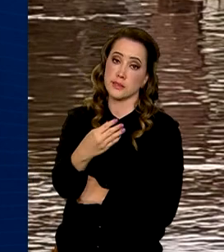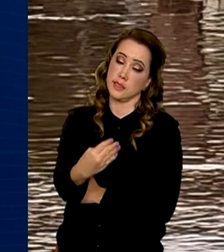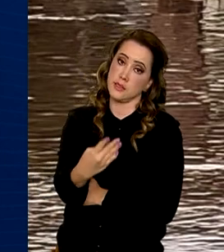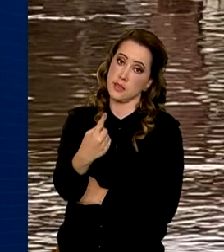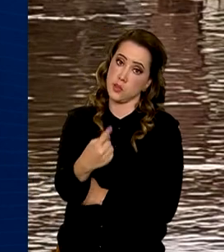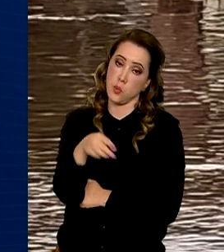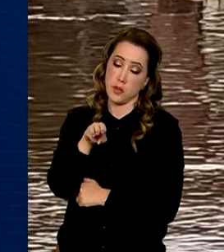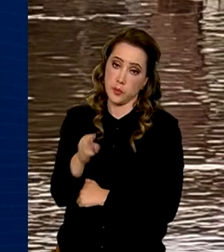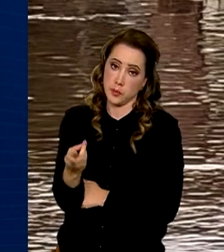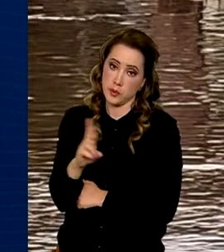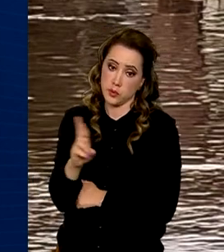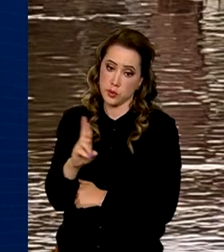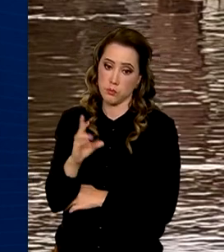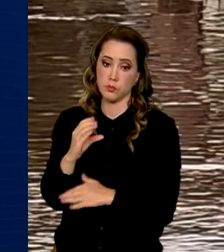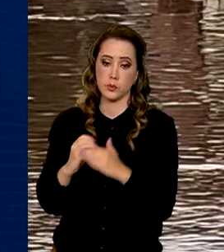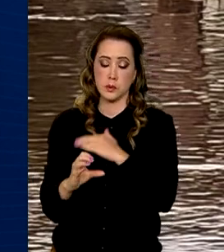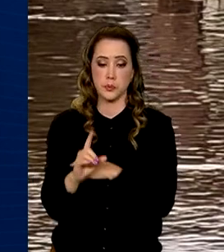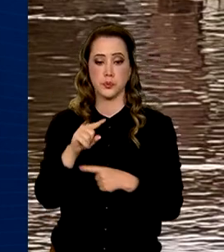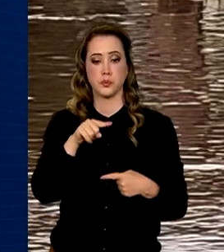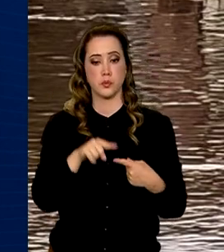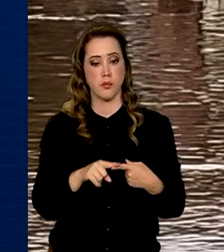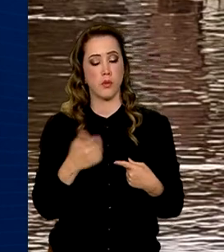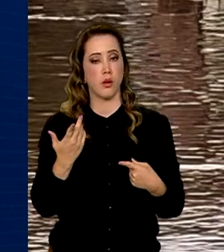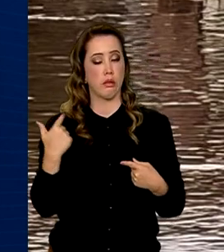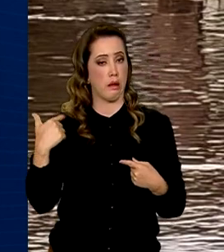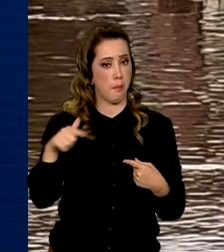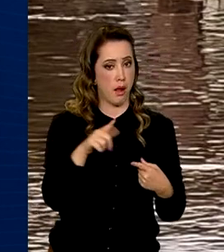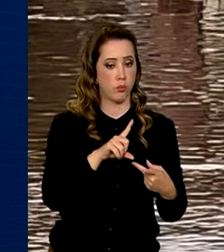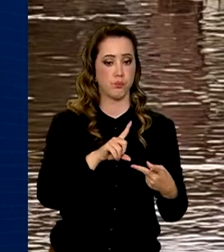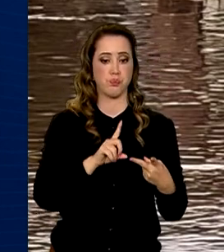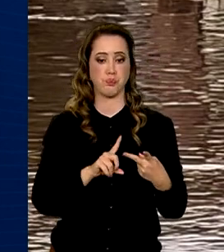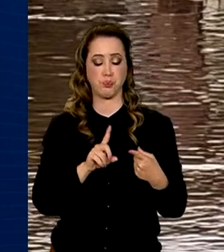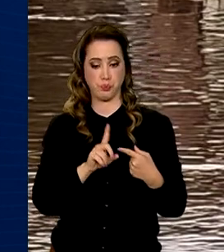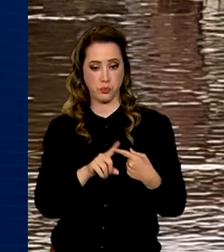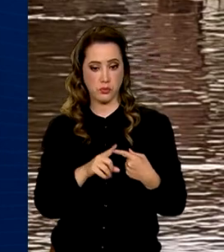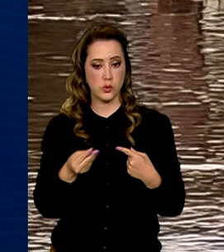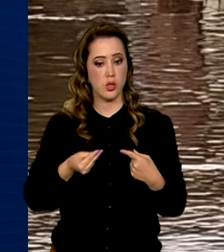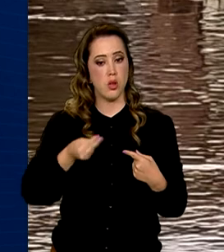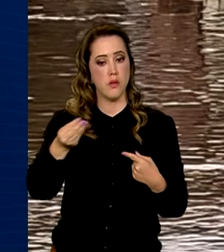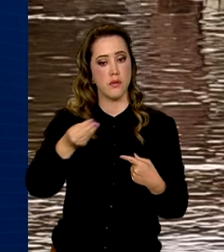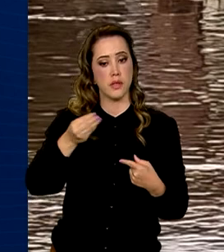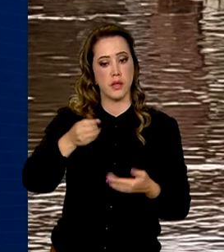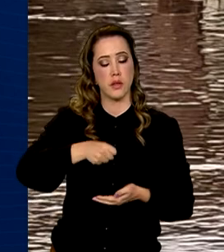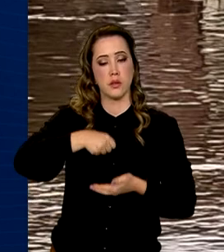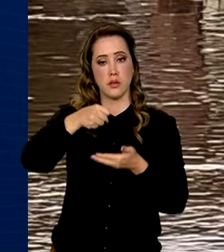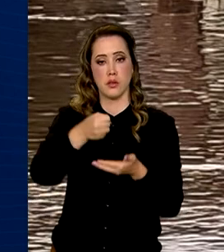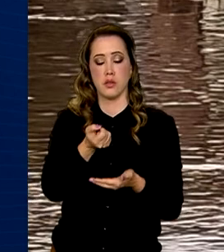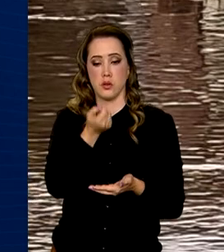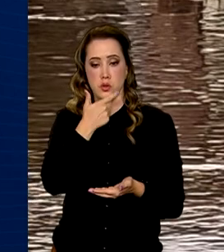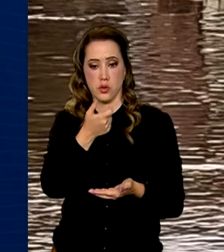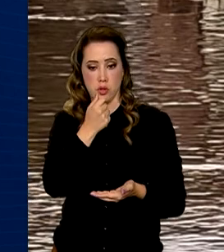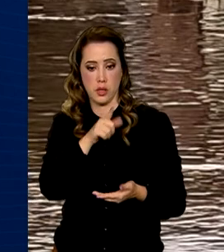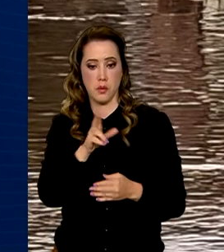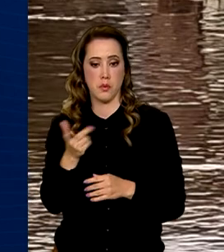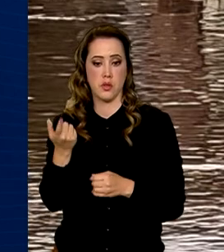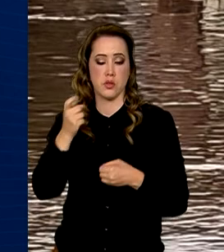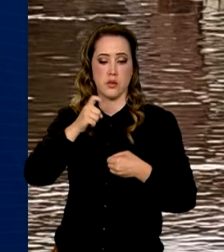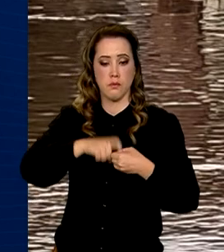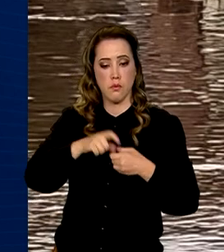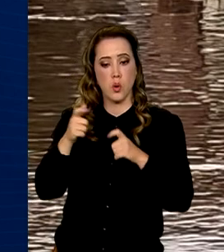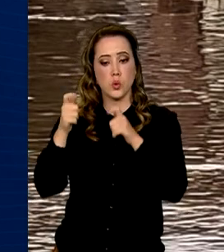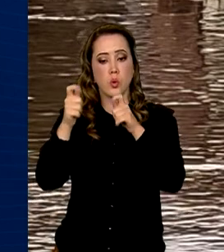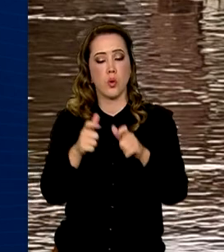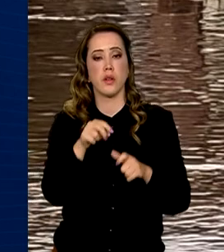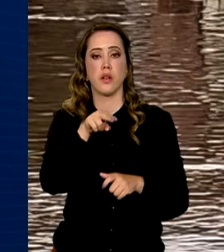741 milhões de reais. Entre as iniciativas estão distribuição de kits de medicamentos e reestabelecimento das